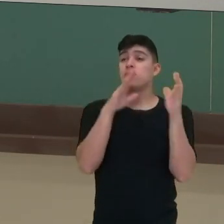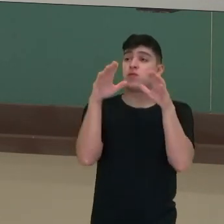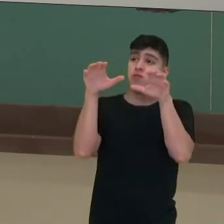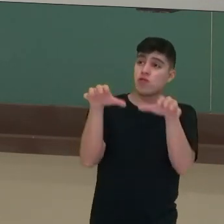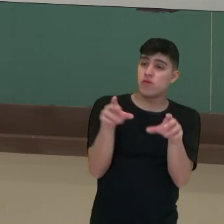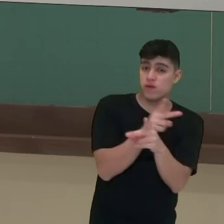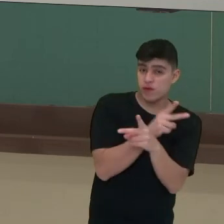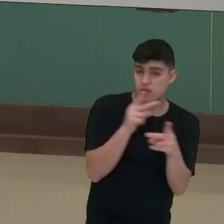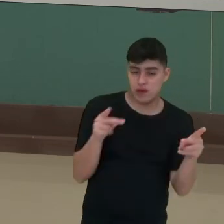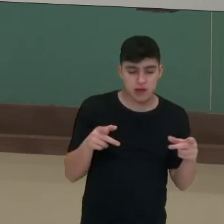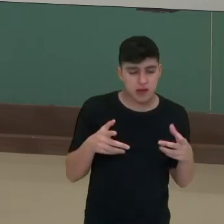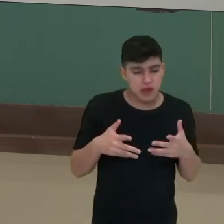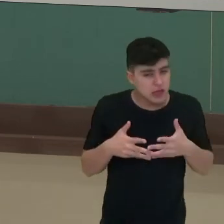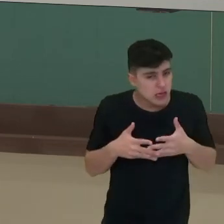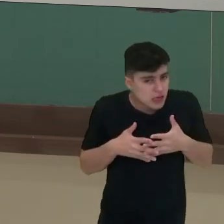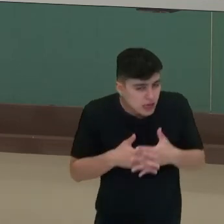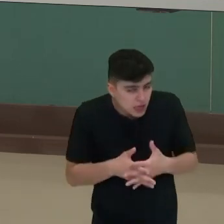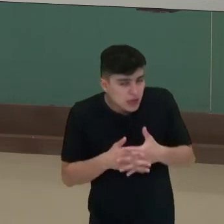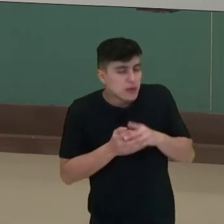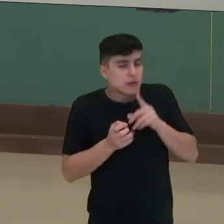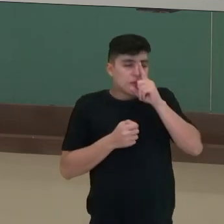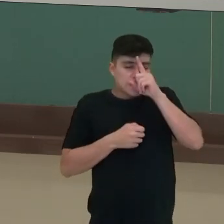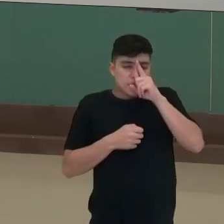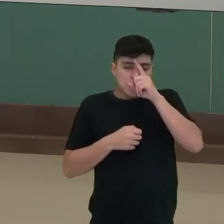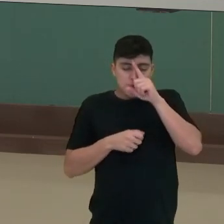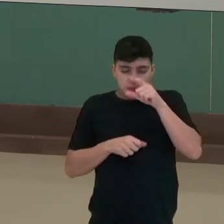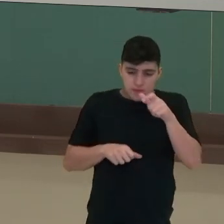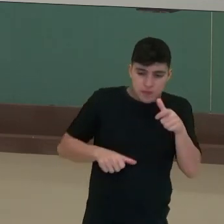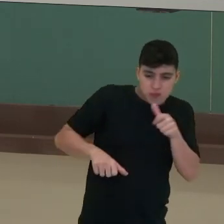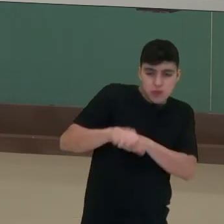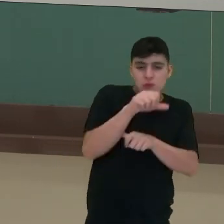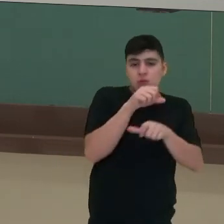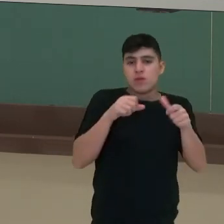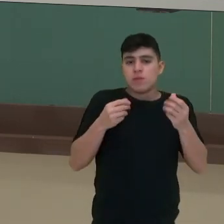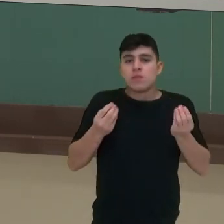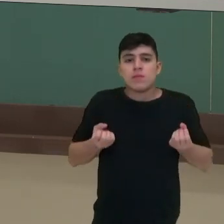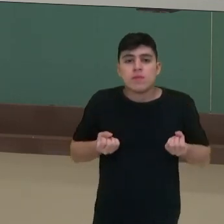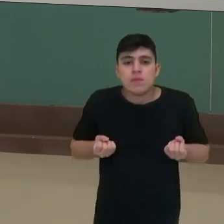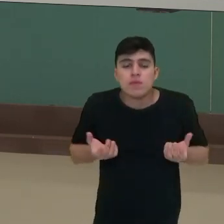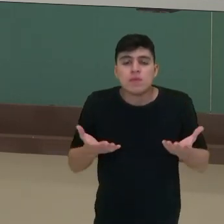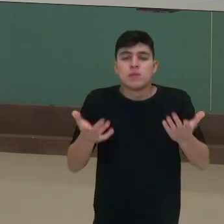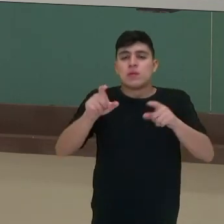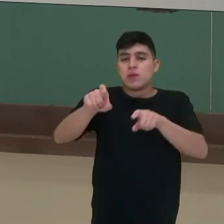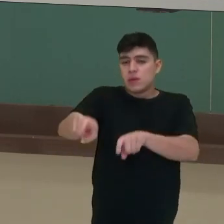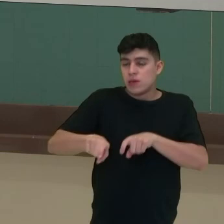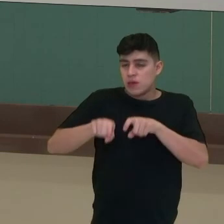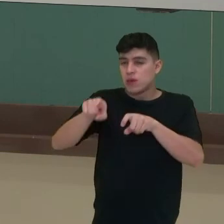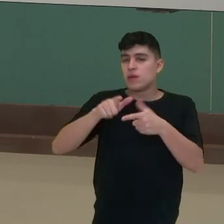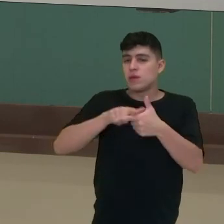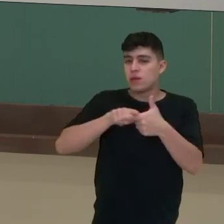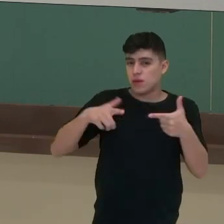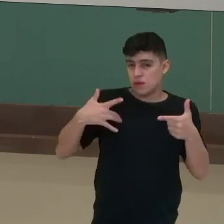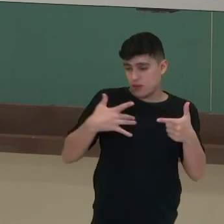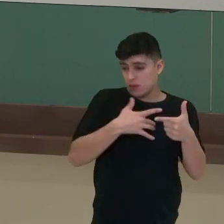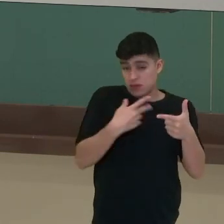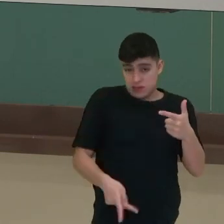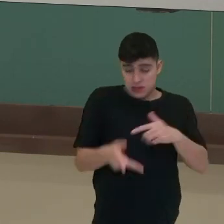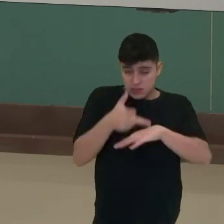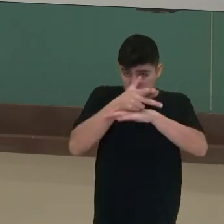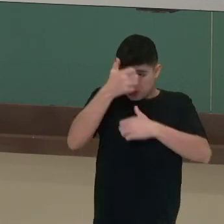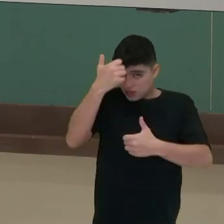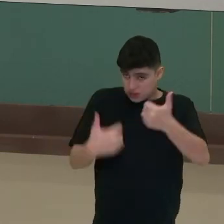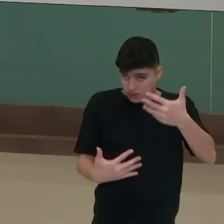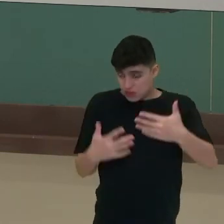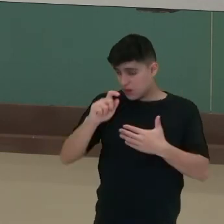riscos de conflitos e modificação nos padrões de produção agrícola, além dos problemas de saúde. Nesse vídeo nós